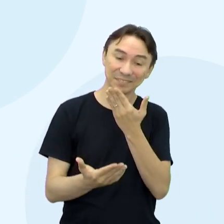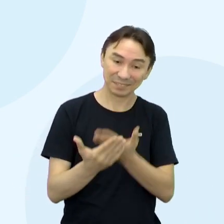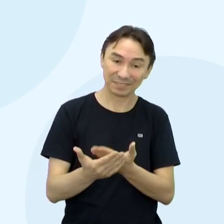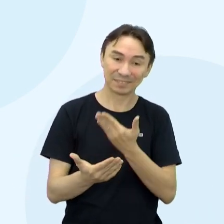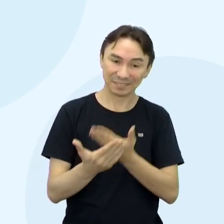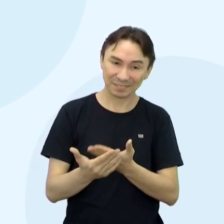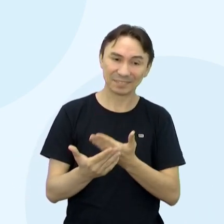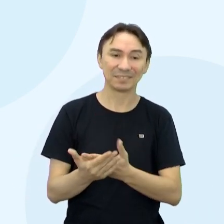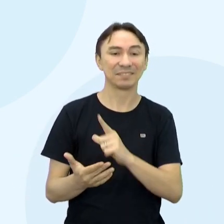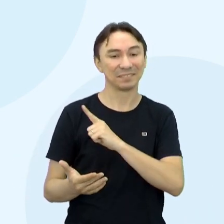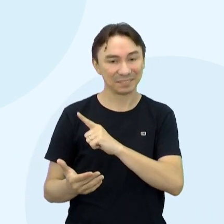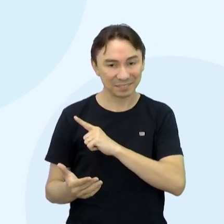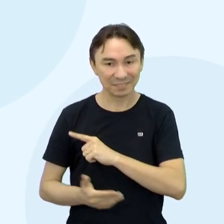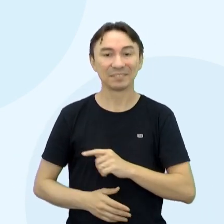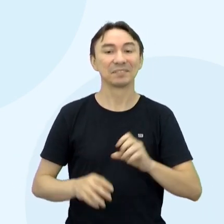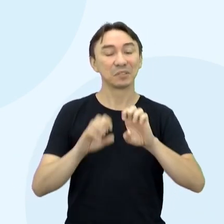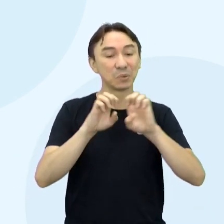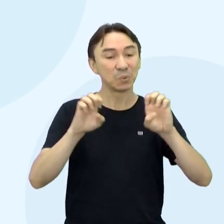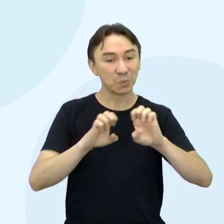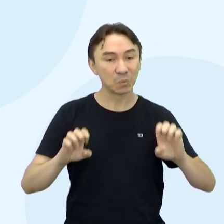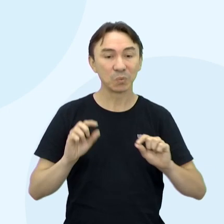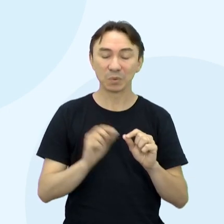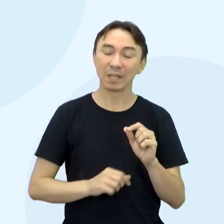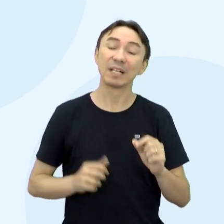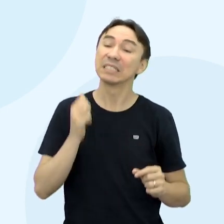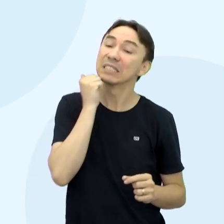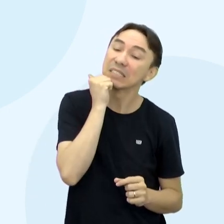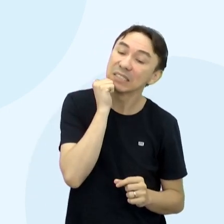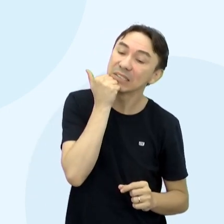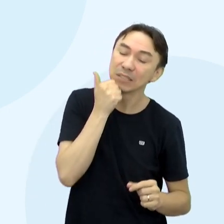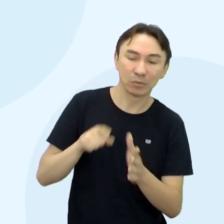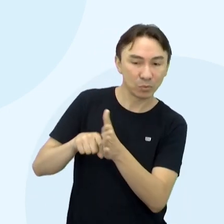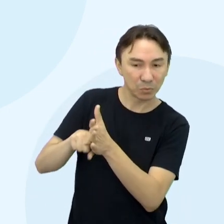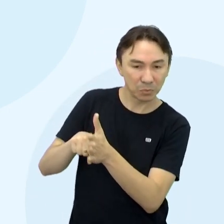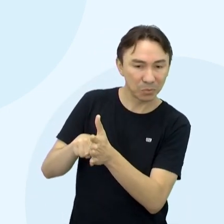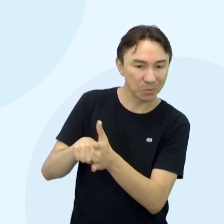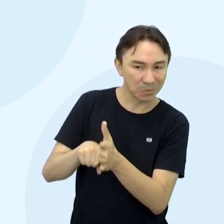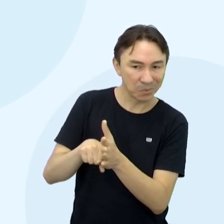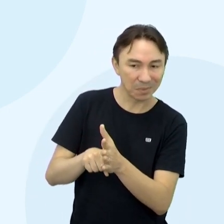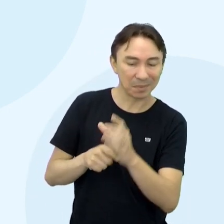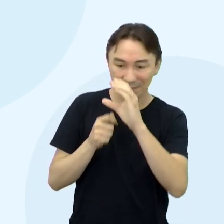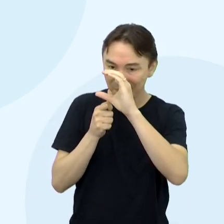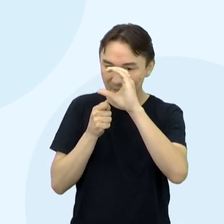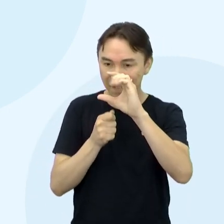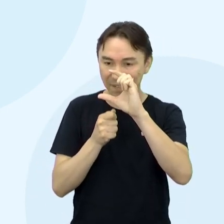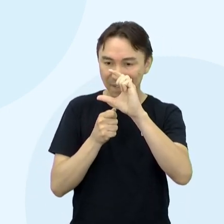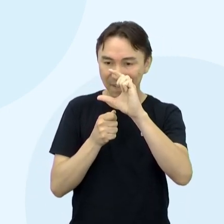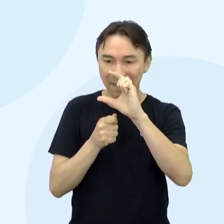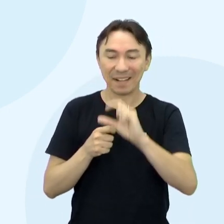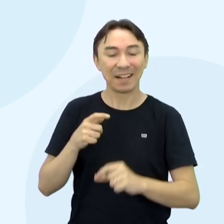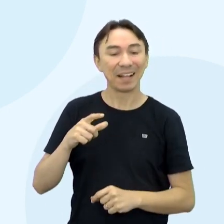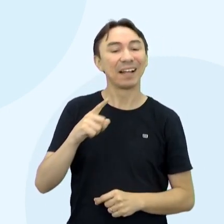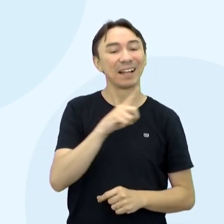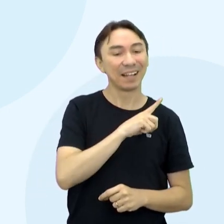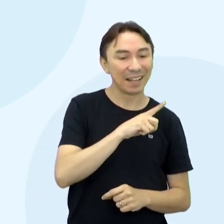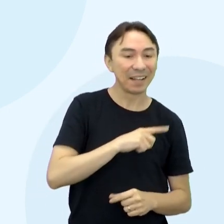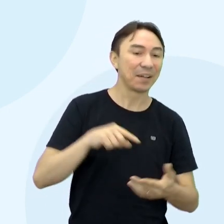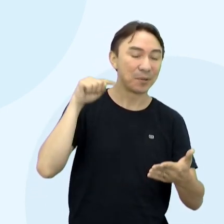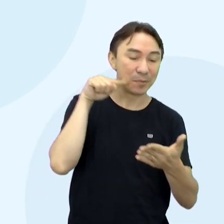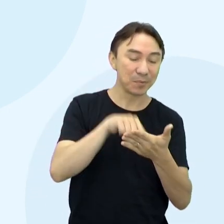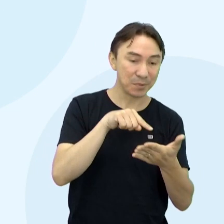estruturante a investigação científica E os objetivos da aula de hoje Eles vêm por realizar a leitura